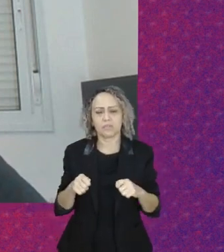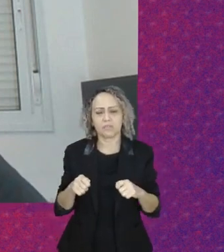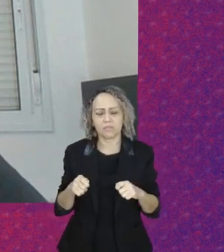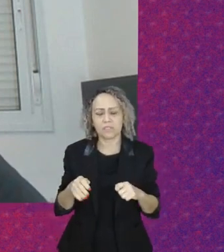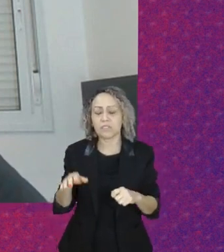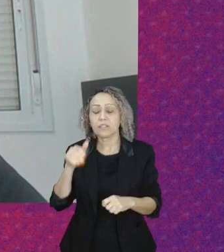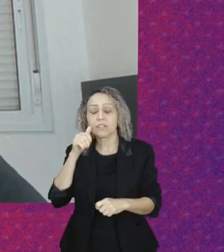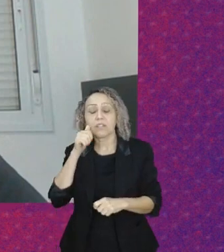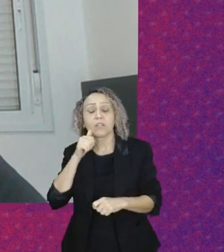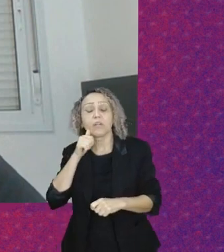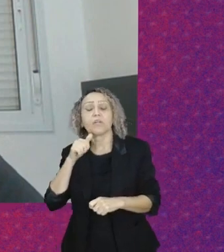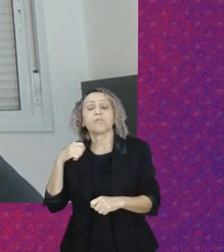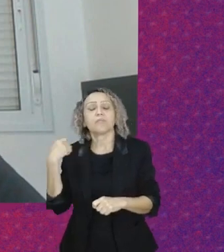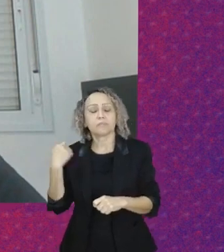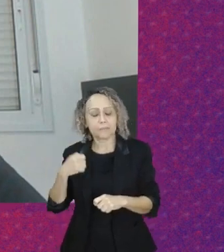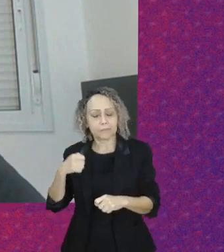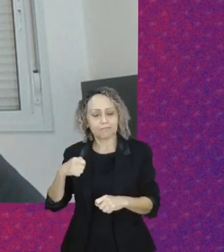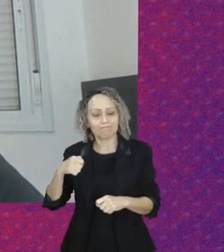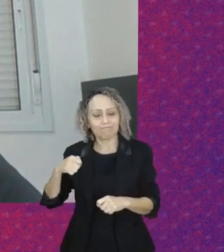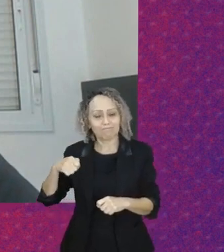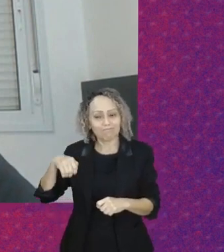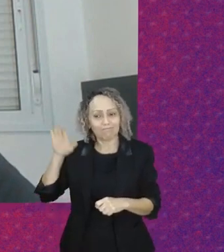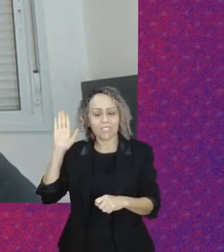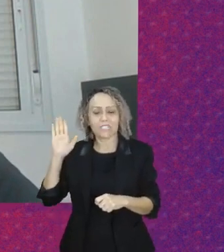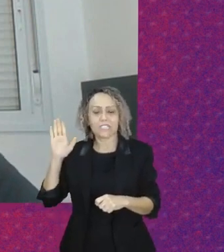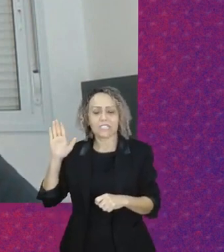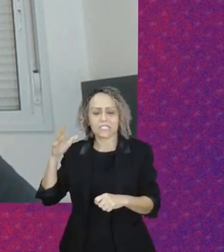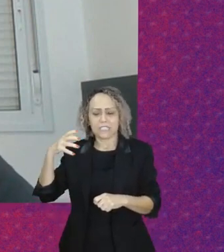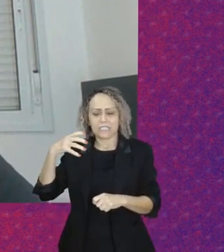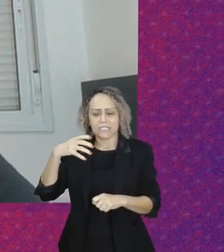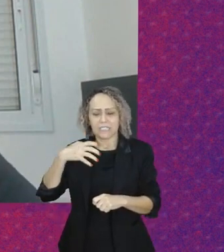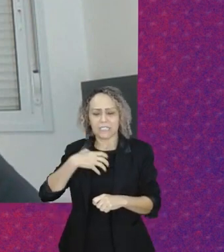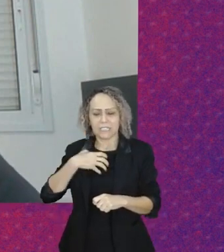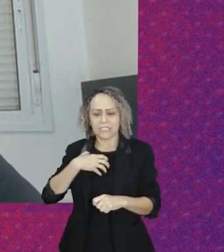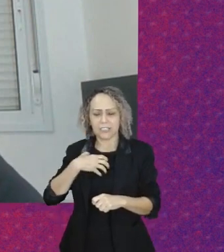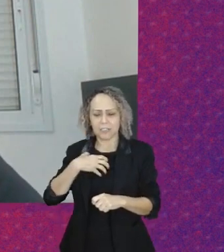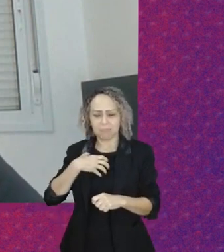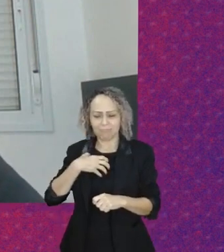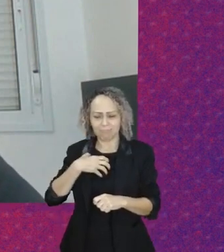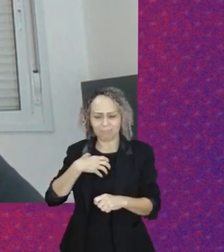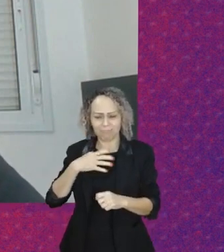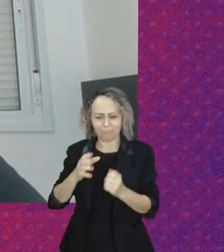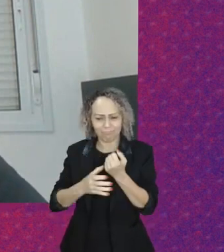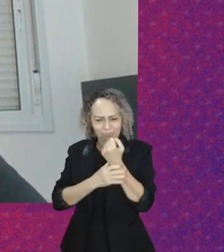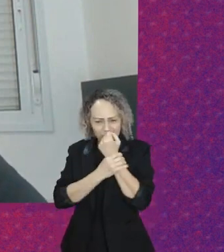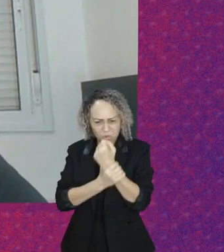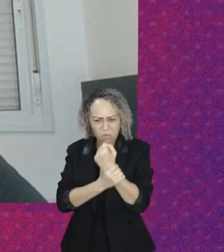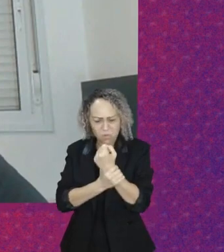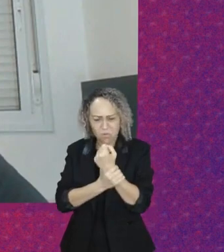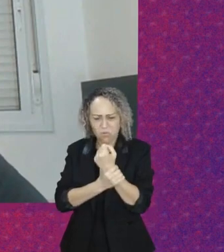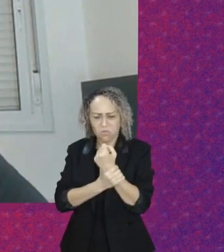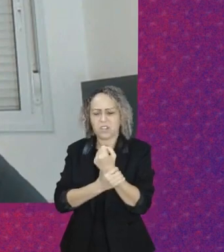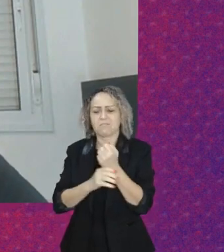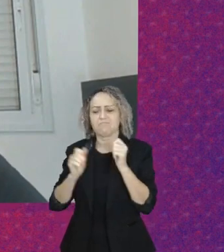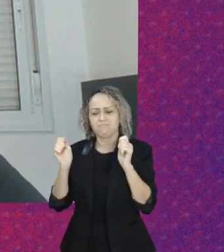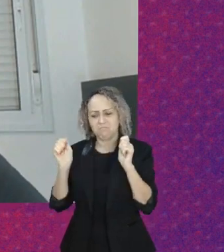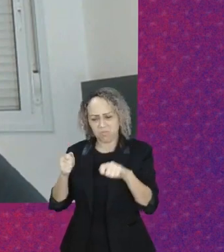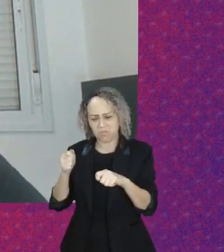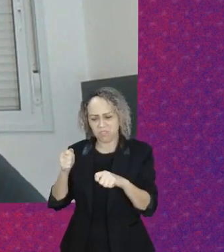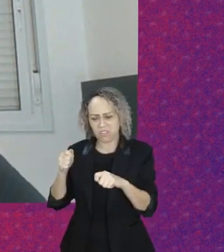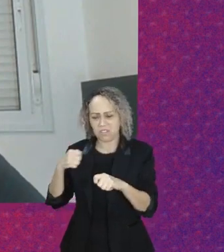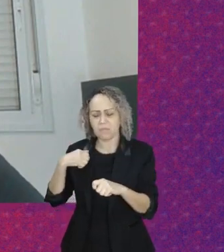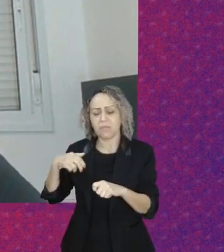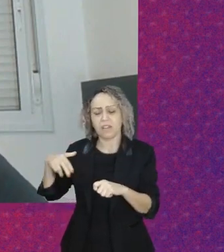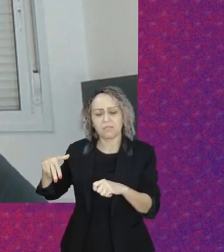que a mulher se sinta segura o suficiente para circular na cidade, para acessar os bens